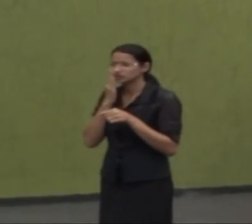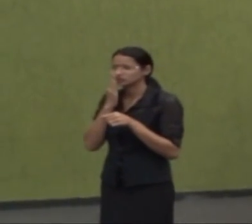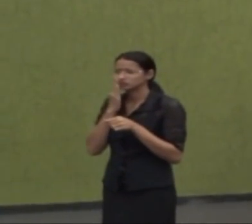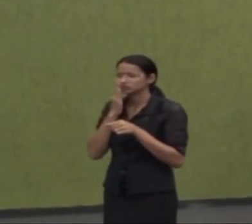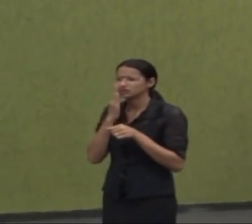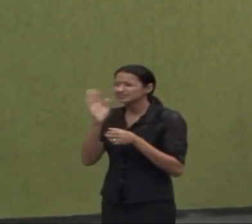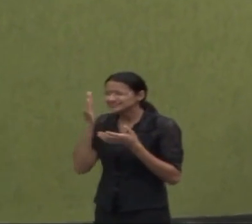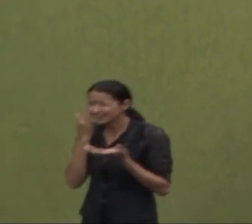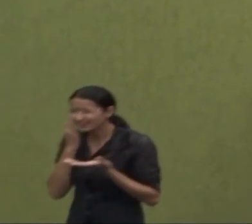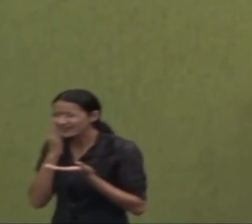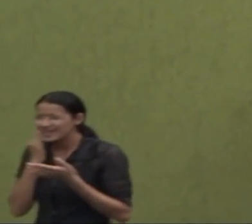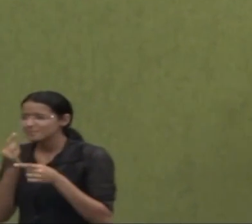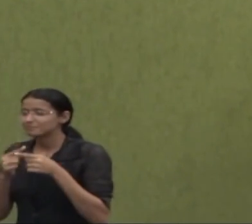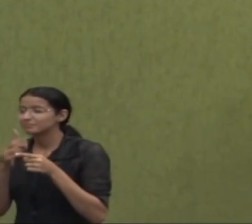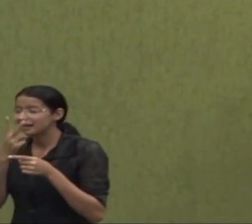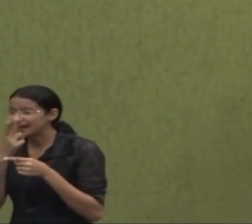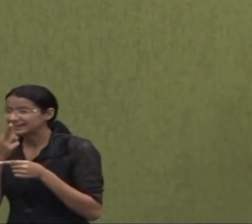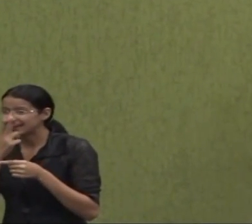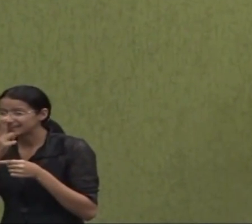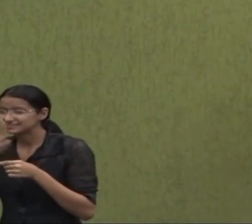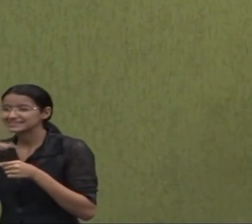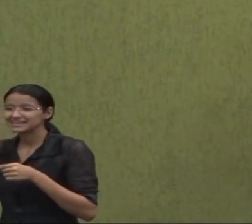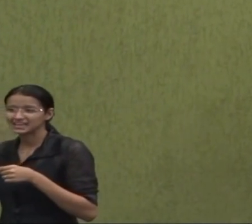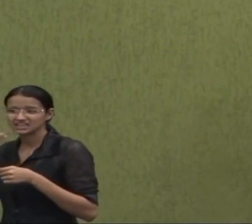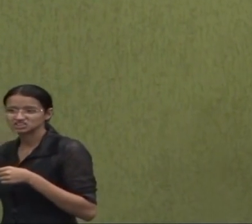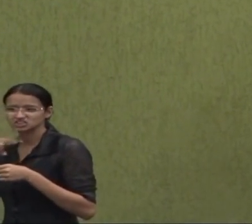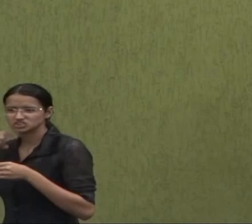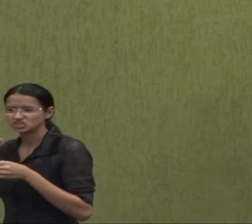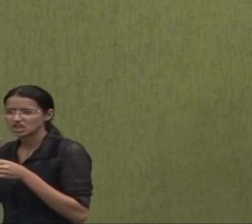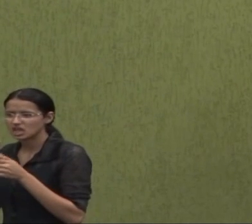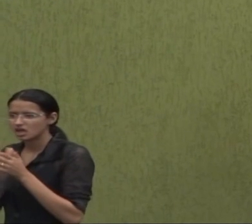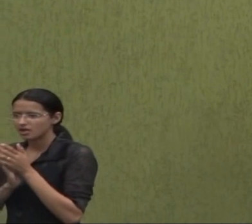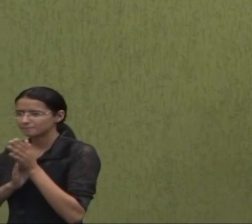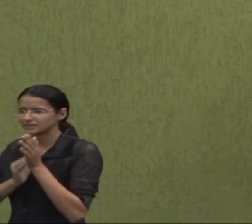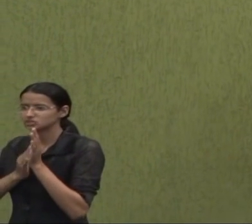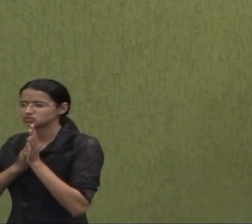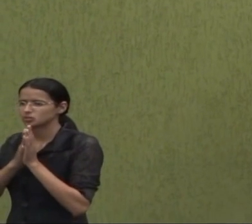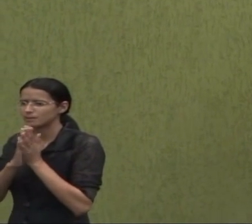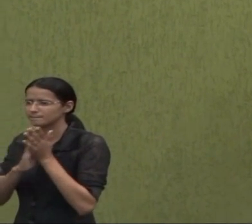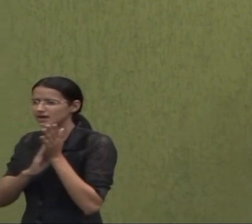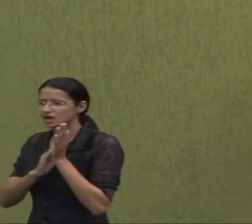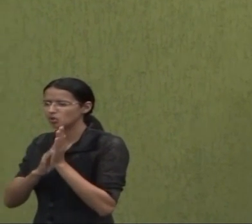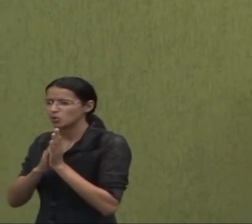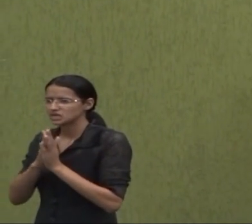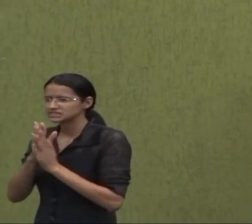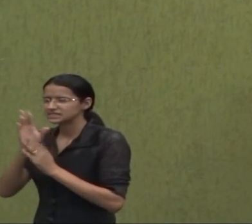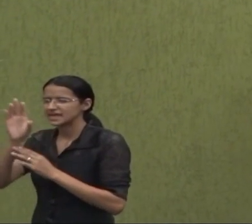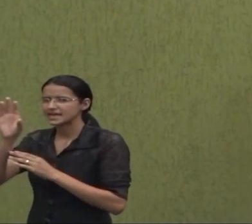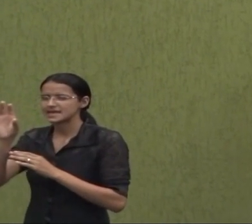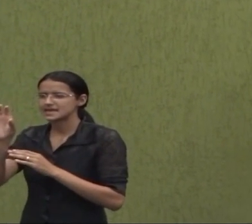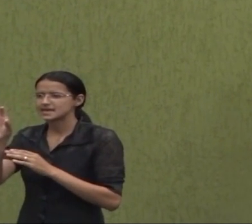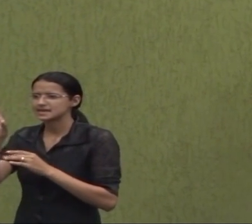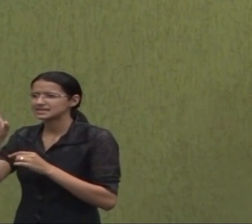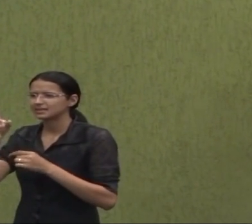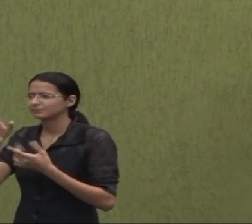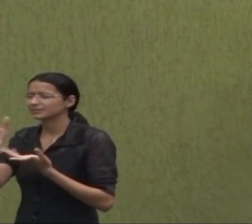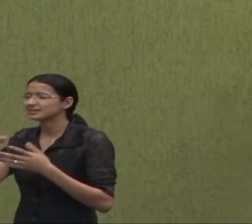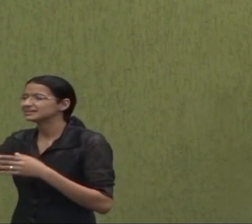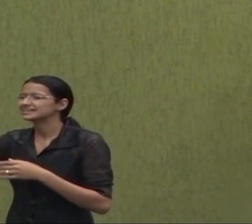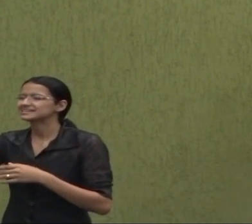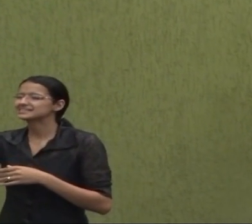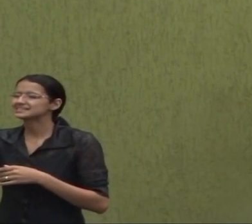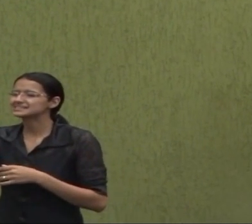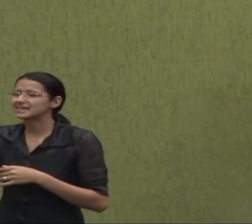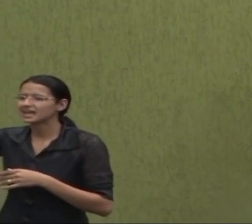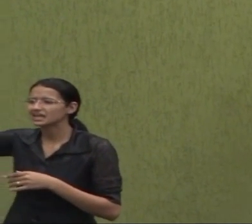que sou, Jair O Daniel Bada gosta de ouvir as boiadas Então falaram, é verdade, mentira? Você me procura de fora ou foi? E eu não me não Falar